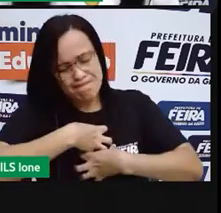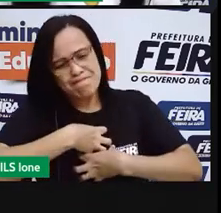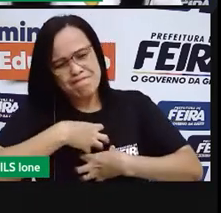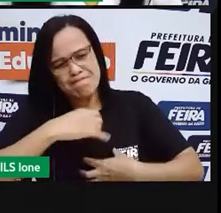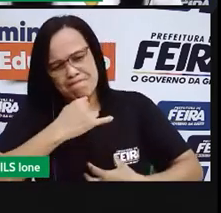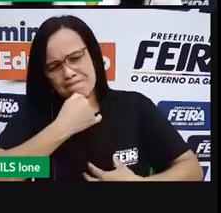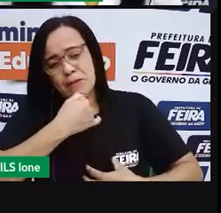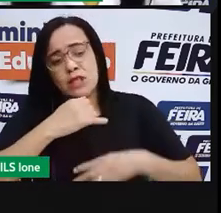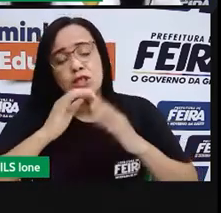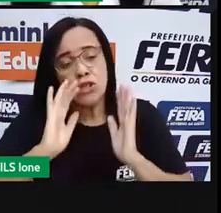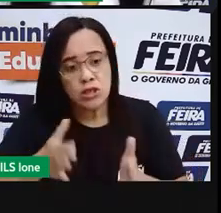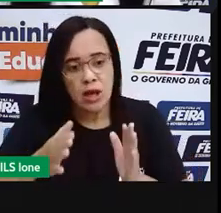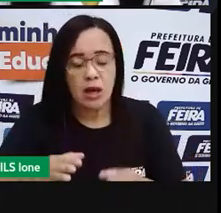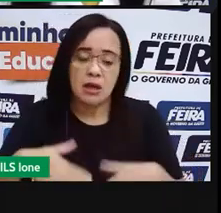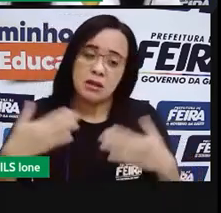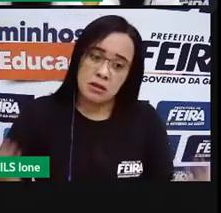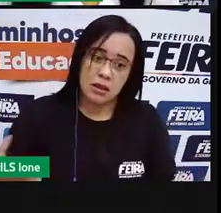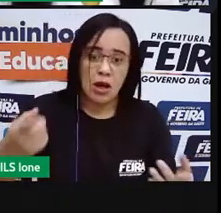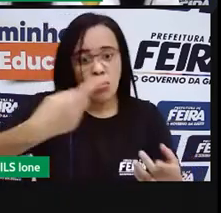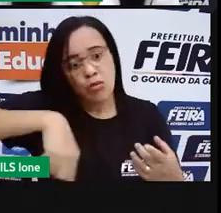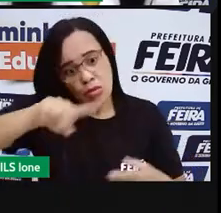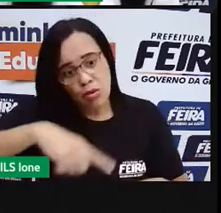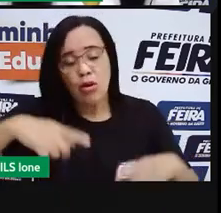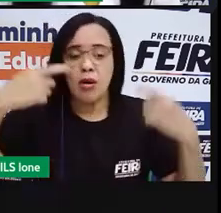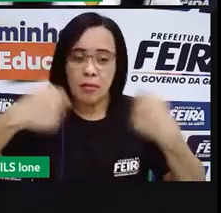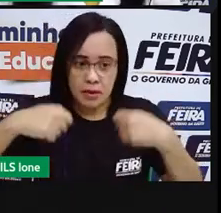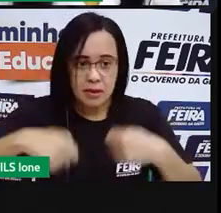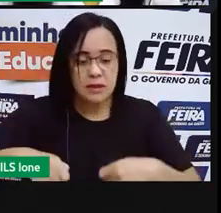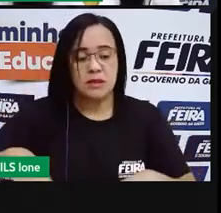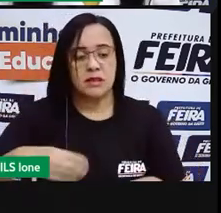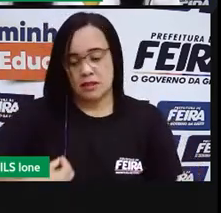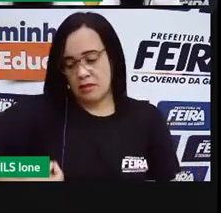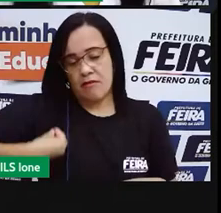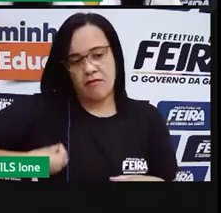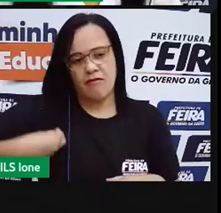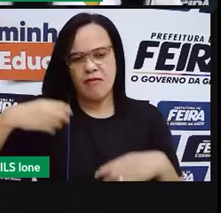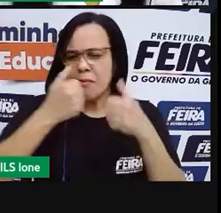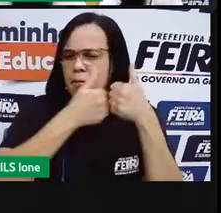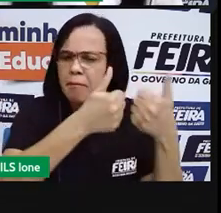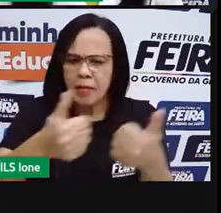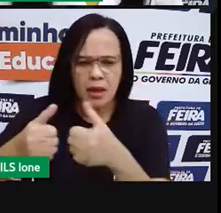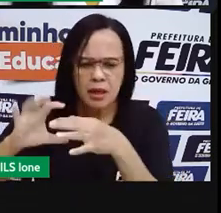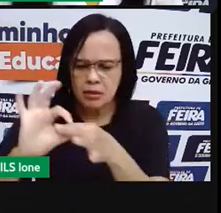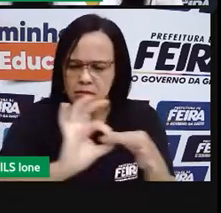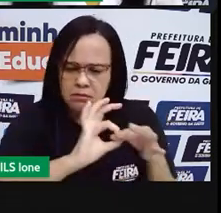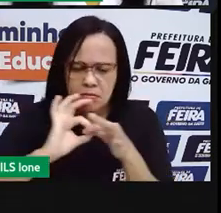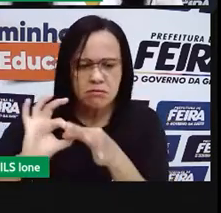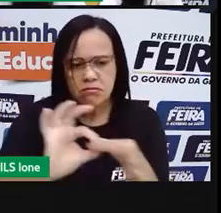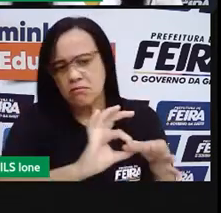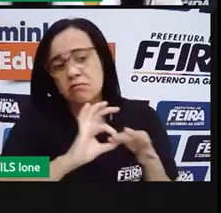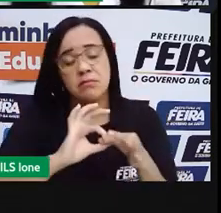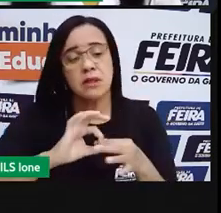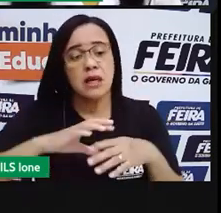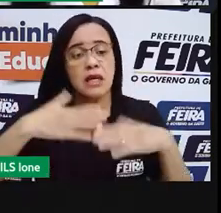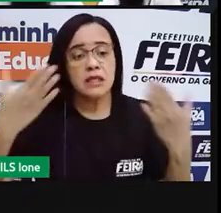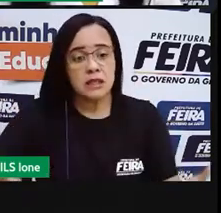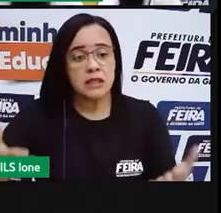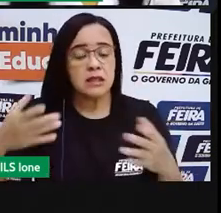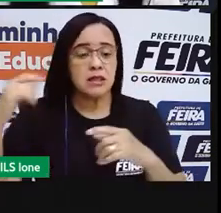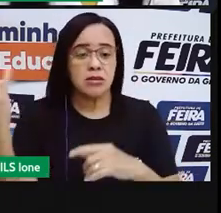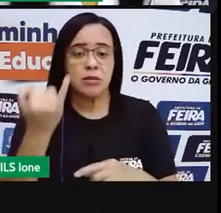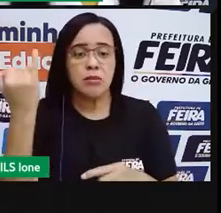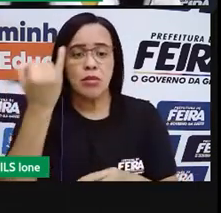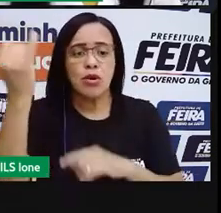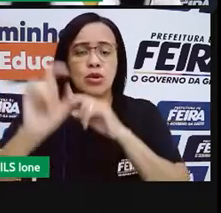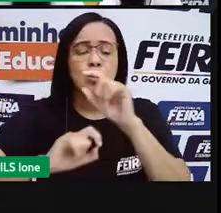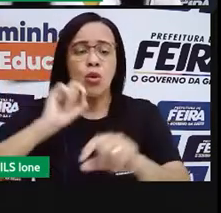com a pessoa da nossa vivência, a gente precisa se controlar, manter o